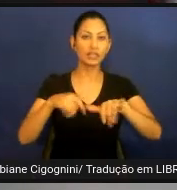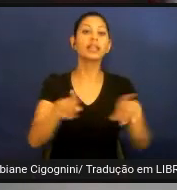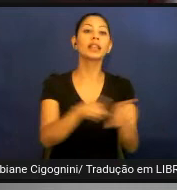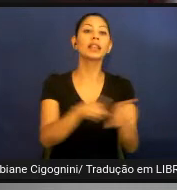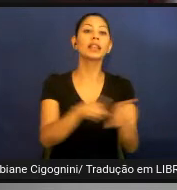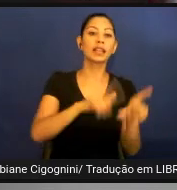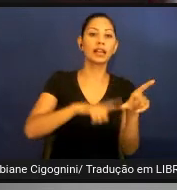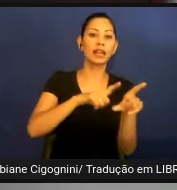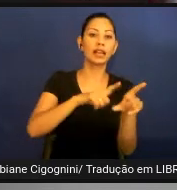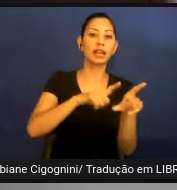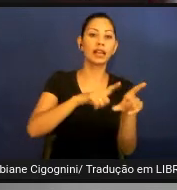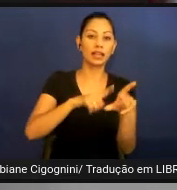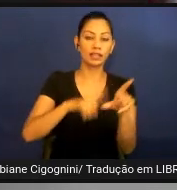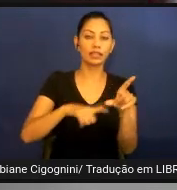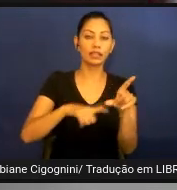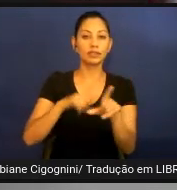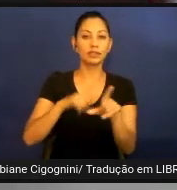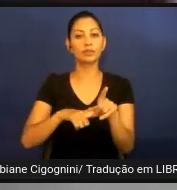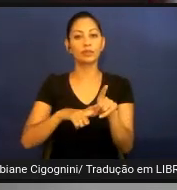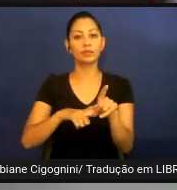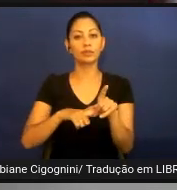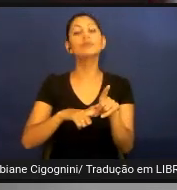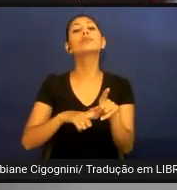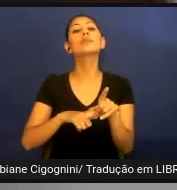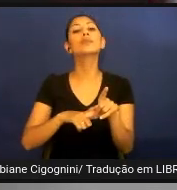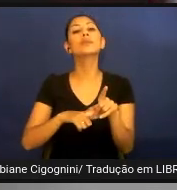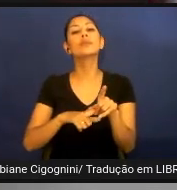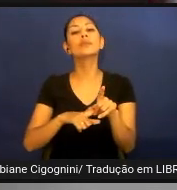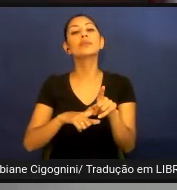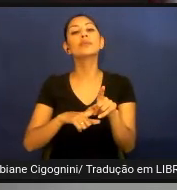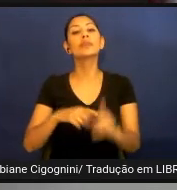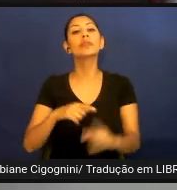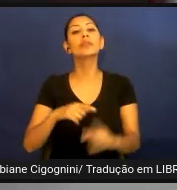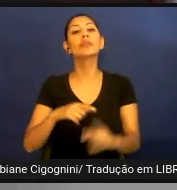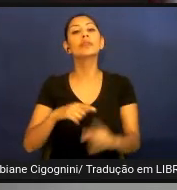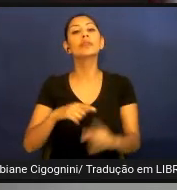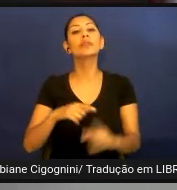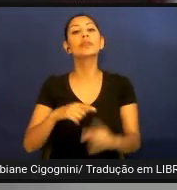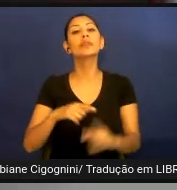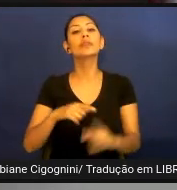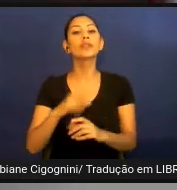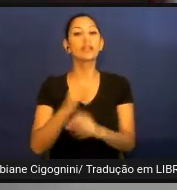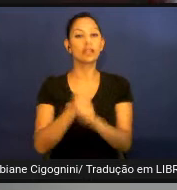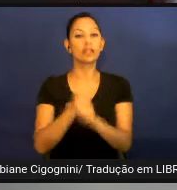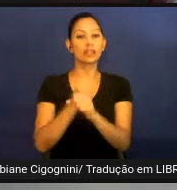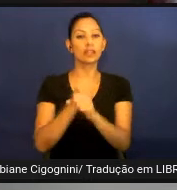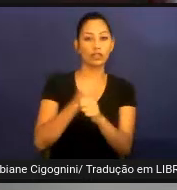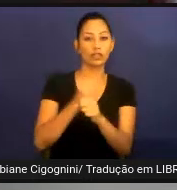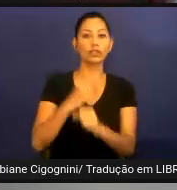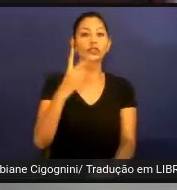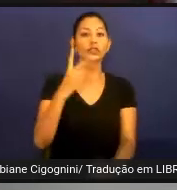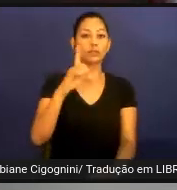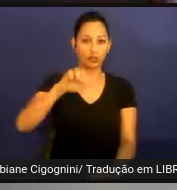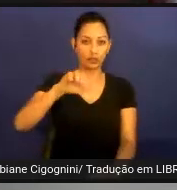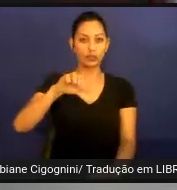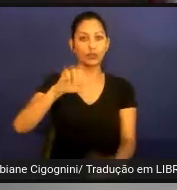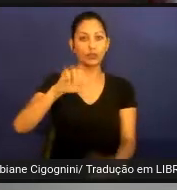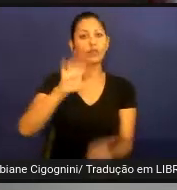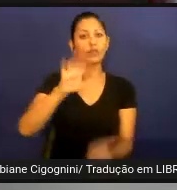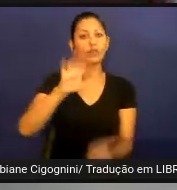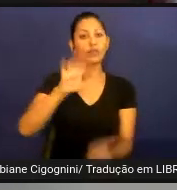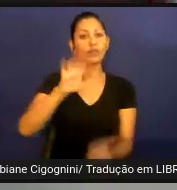no período letivo de 2019.2, da Unidade Federal Rural da Unidade Acadêmica de Serra.